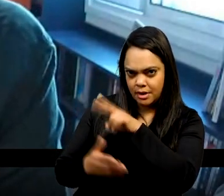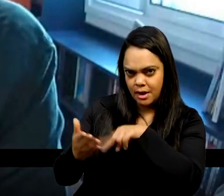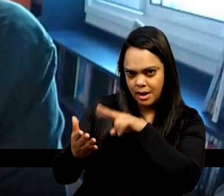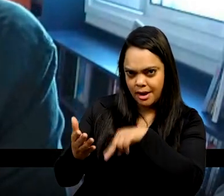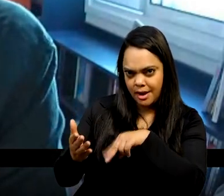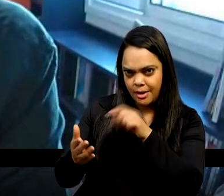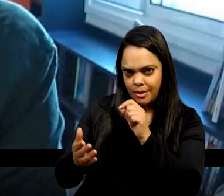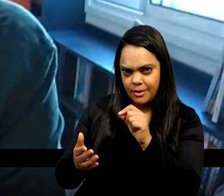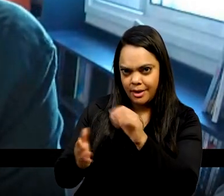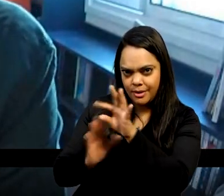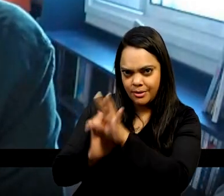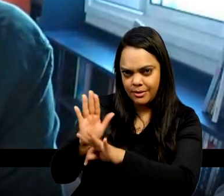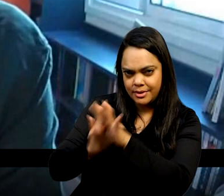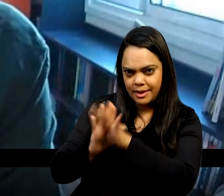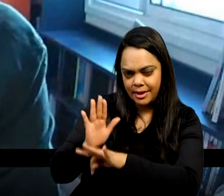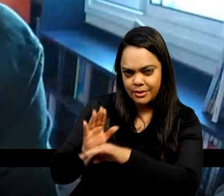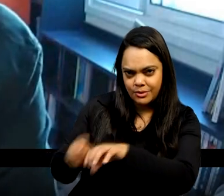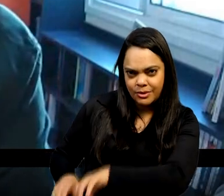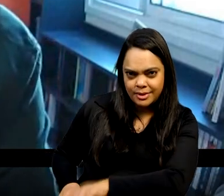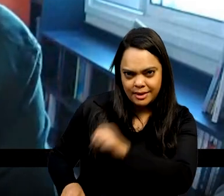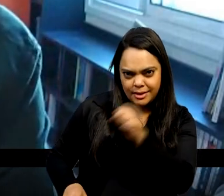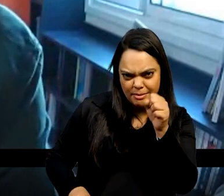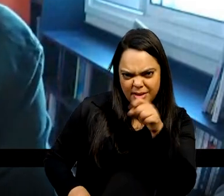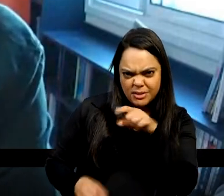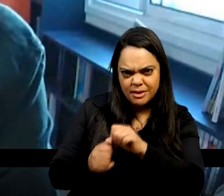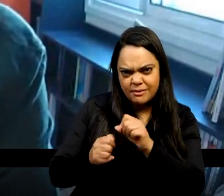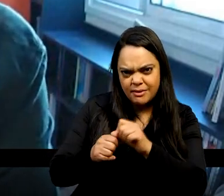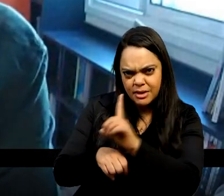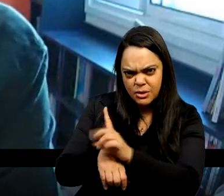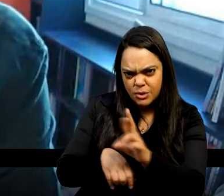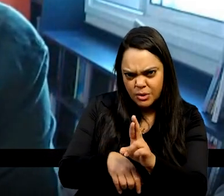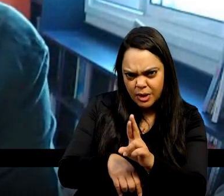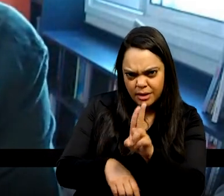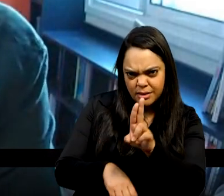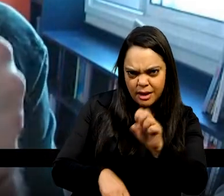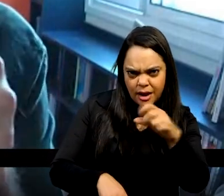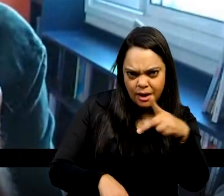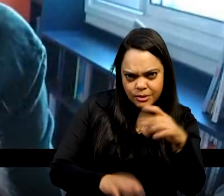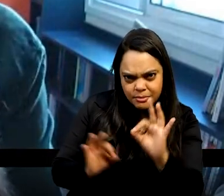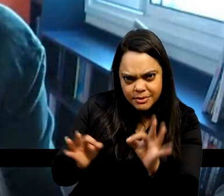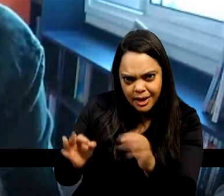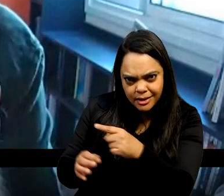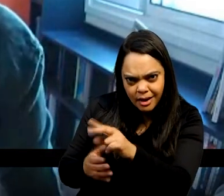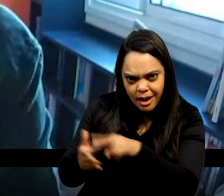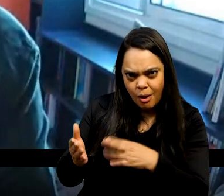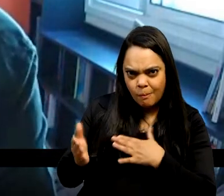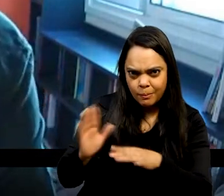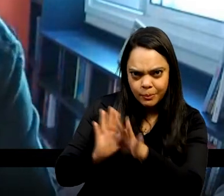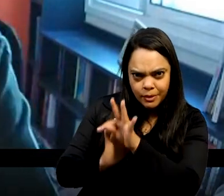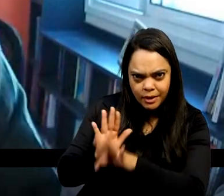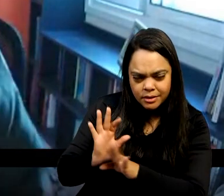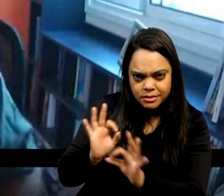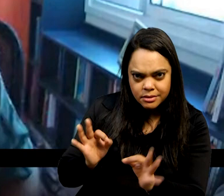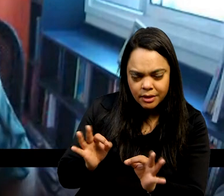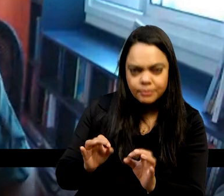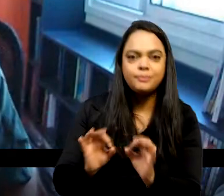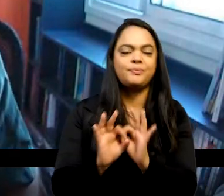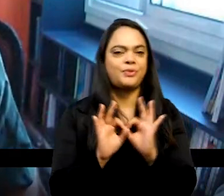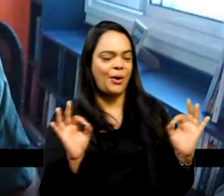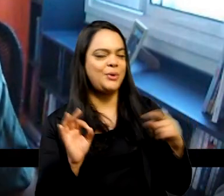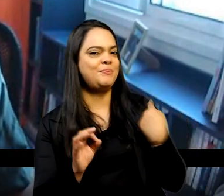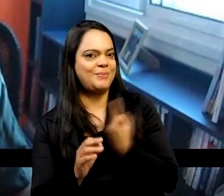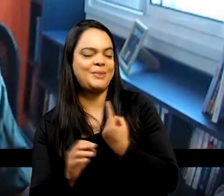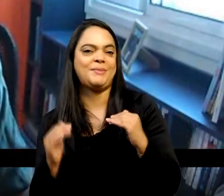independentista, não é verdade? Você fez, acho que, um doutorado na USP, não é? Correto? Ótimo. Então, estamos em perfeita